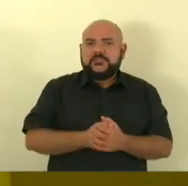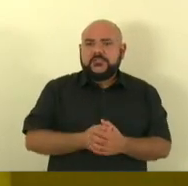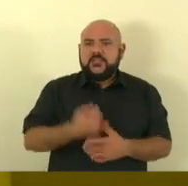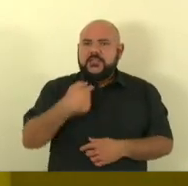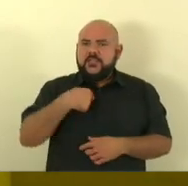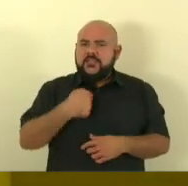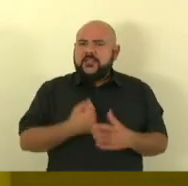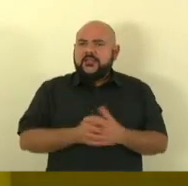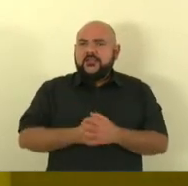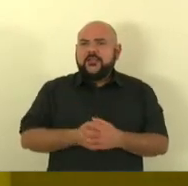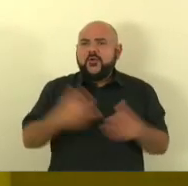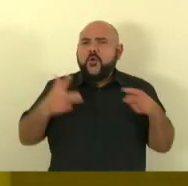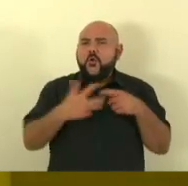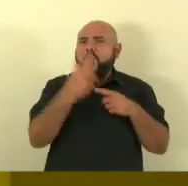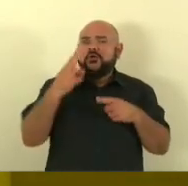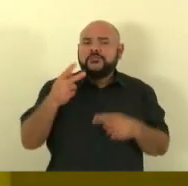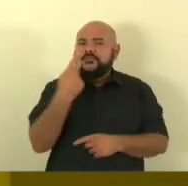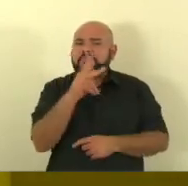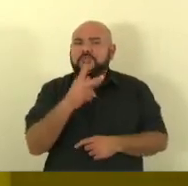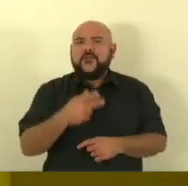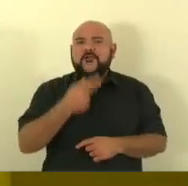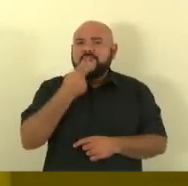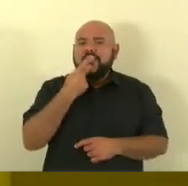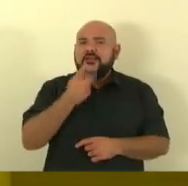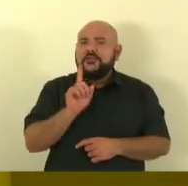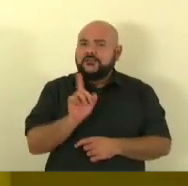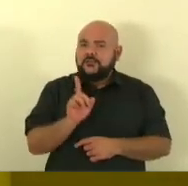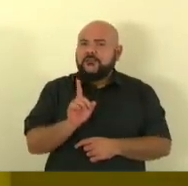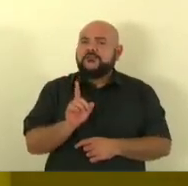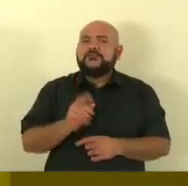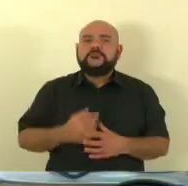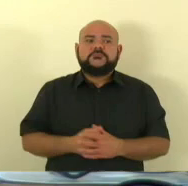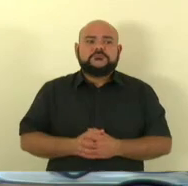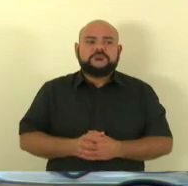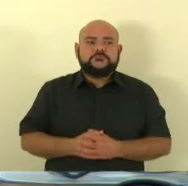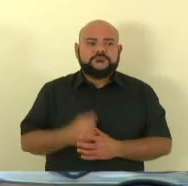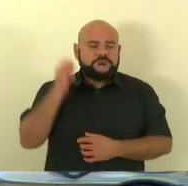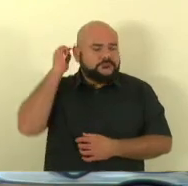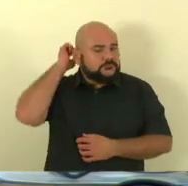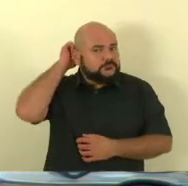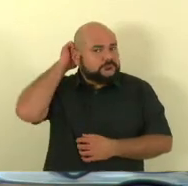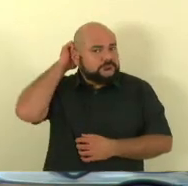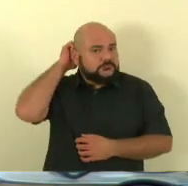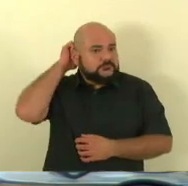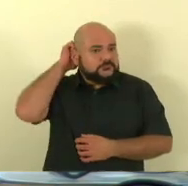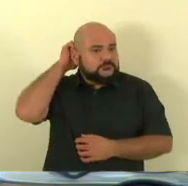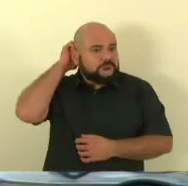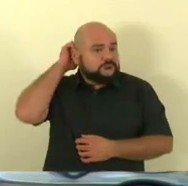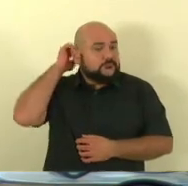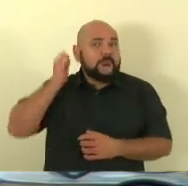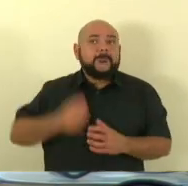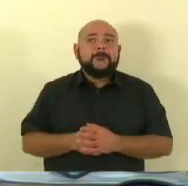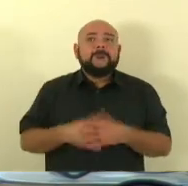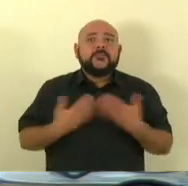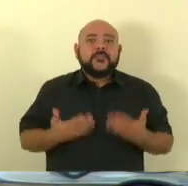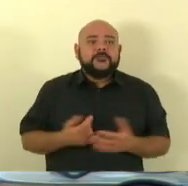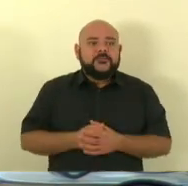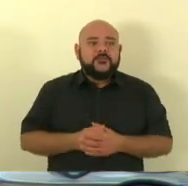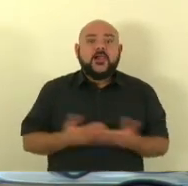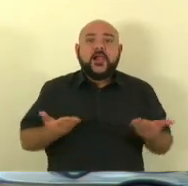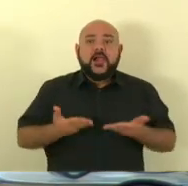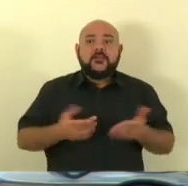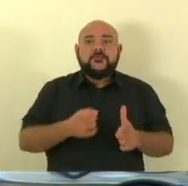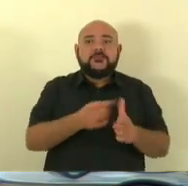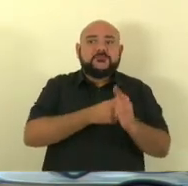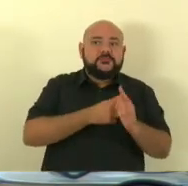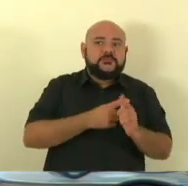graça e exijo respeito durante o meu tempo de intervenção muito obrigado deputada Camila a sessão está suspensa por 5 minutos é pela